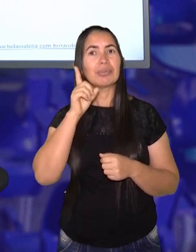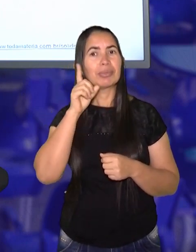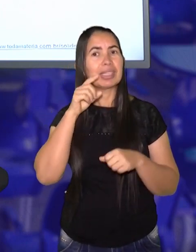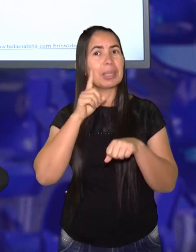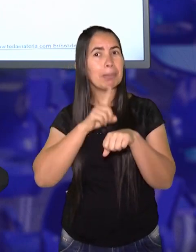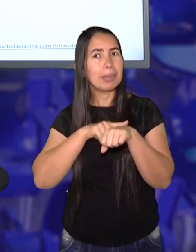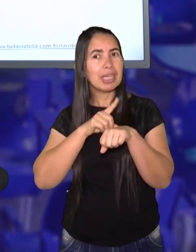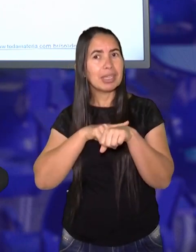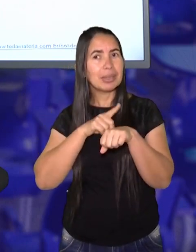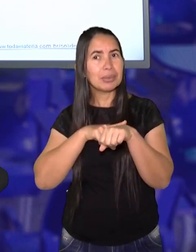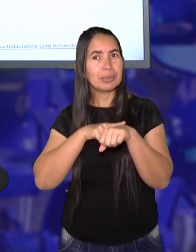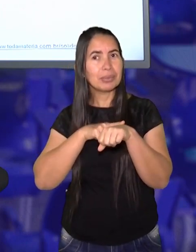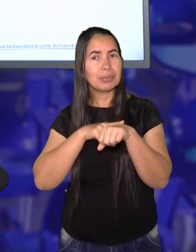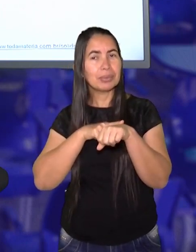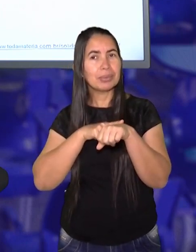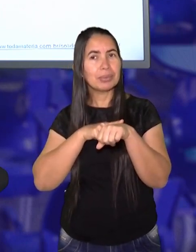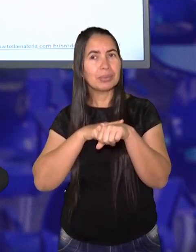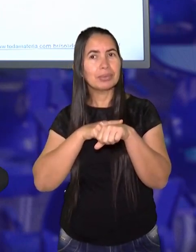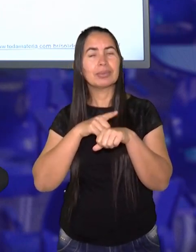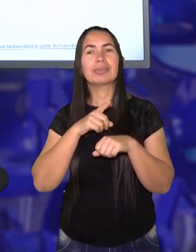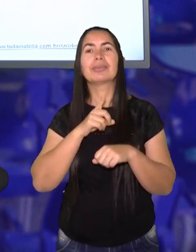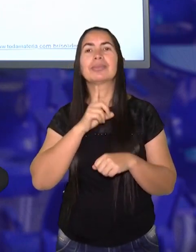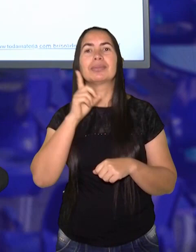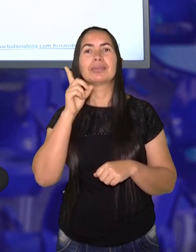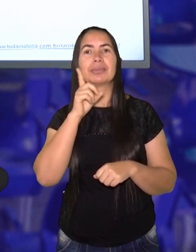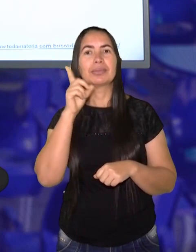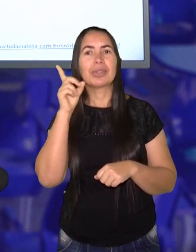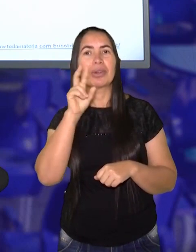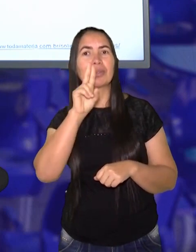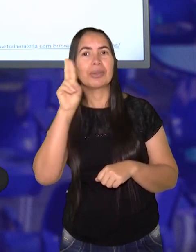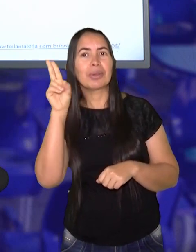Estou dando um tempinho. Ó,